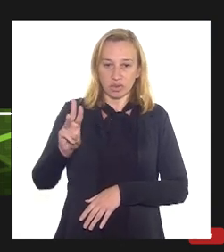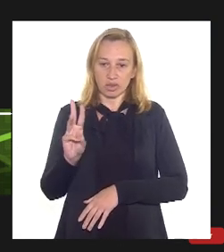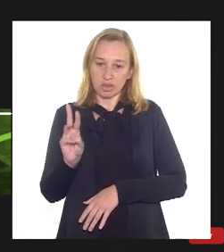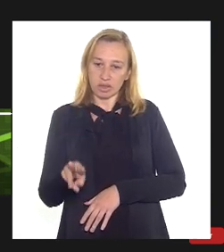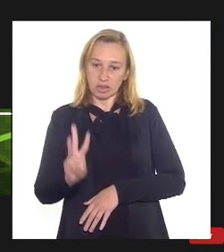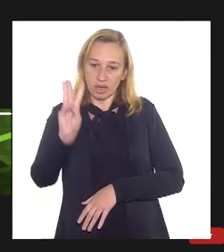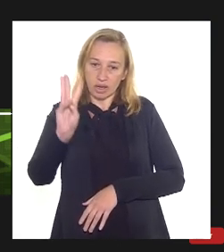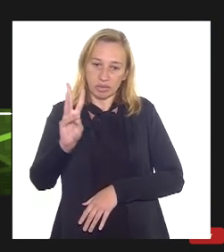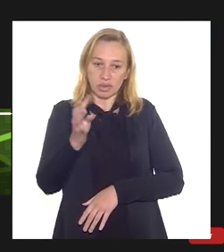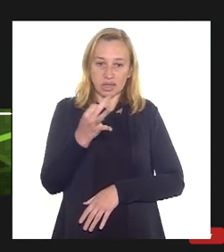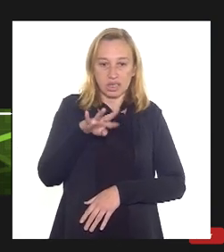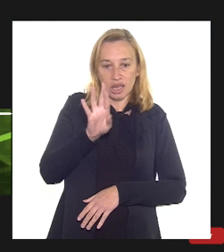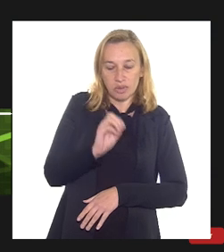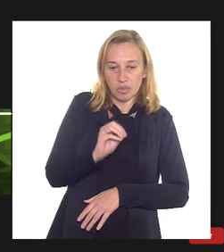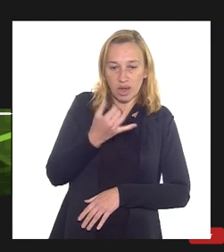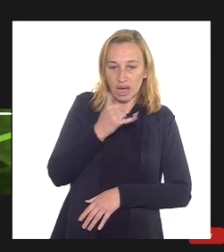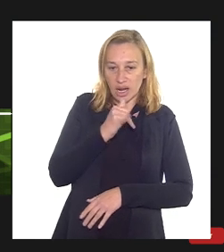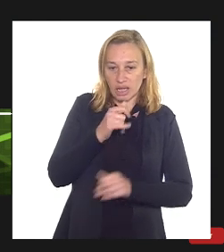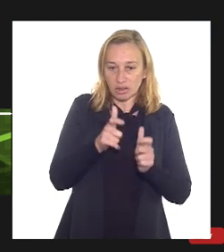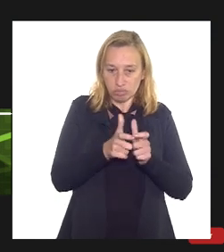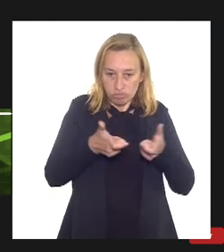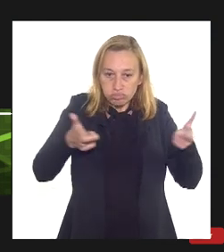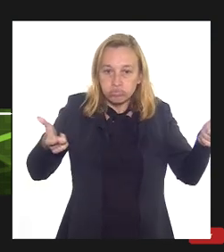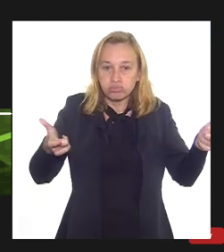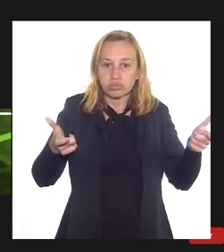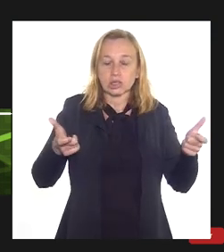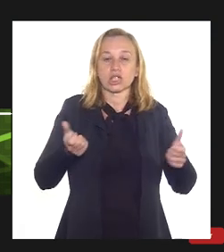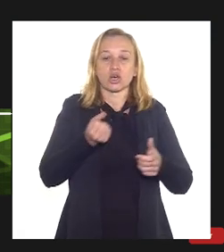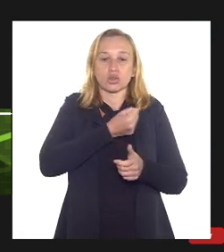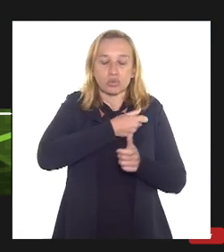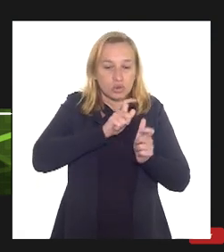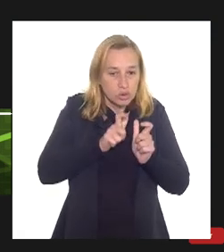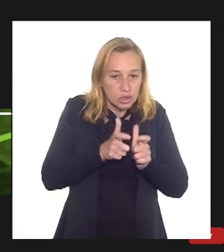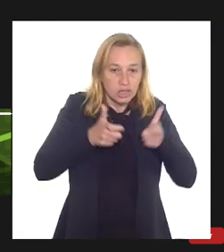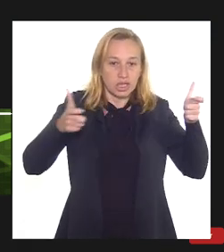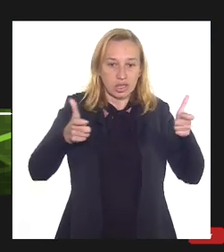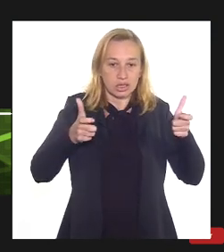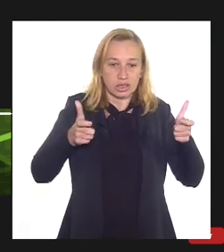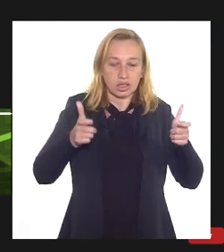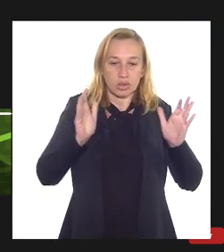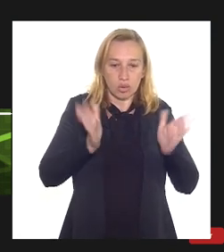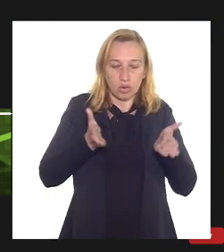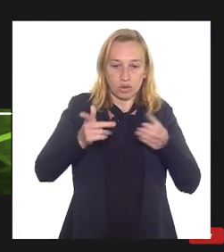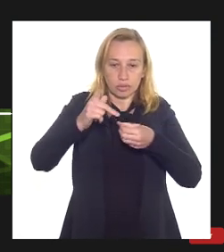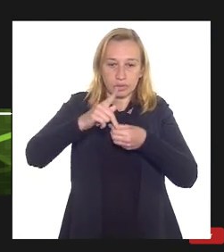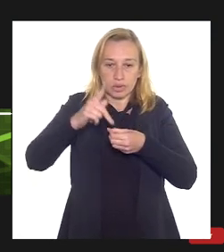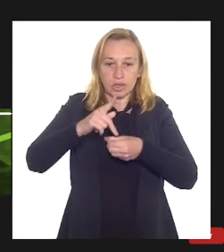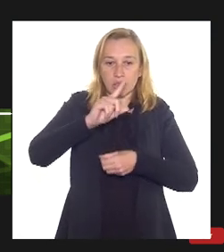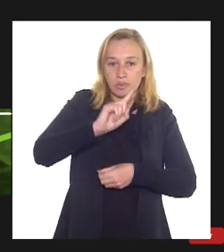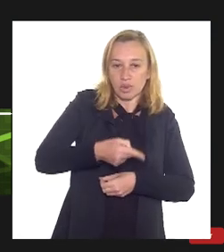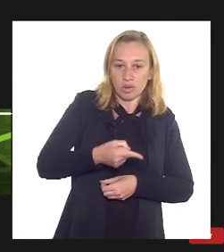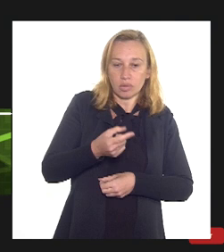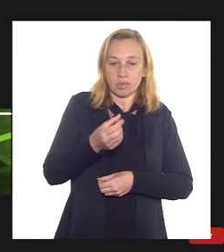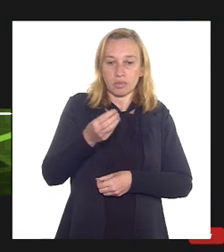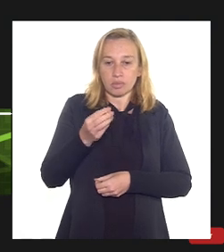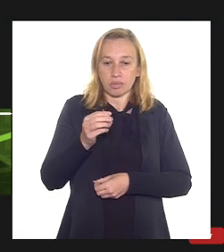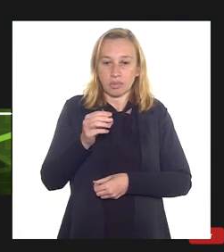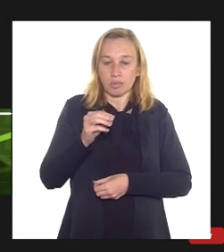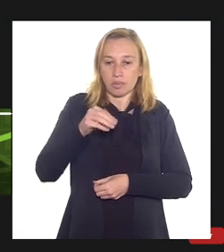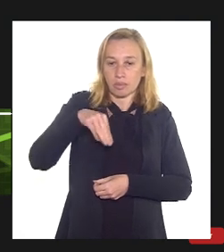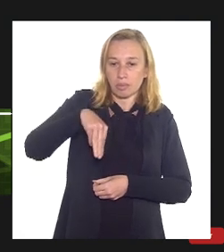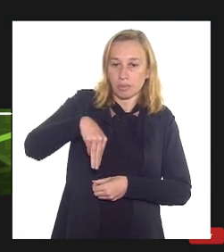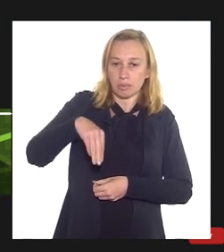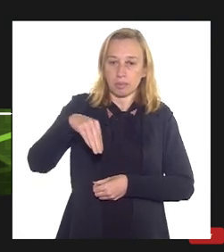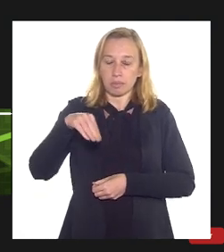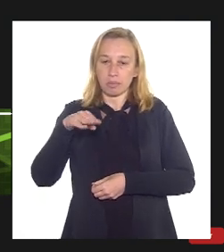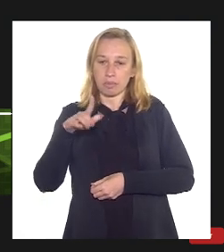termoelétrica de escala grande, quer dizer, a maior termoelétrica que a Petrobras possui hoje, é na faixa de 1.000 megawatts, a maior. Existem